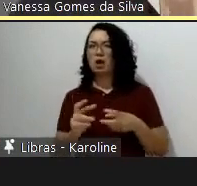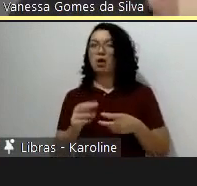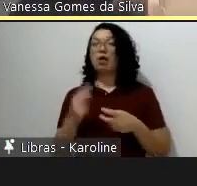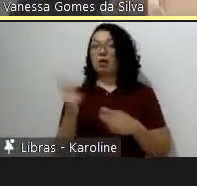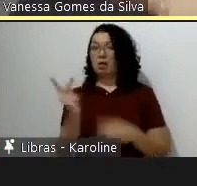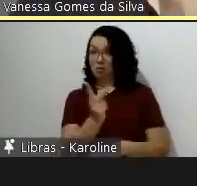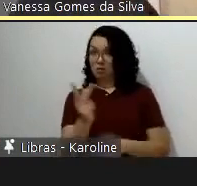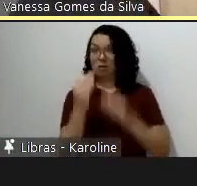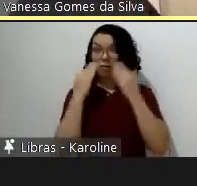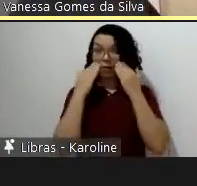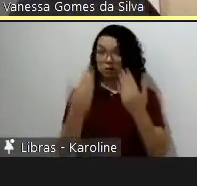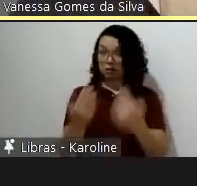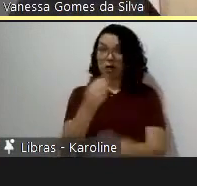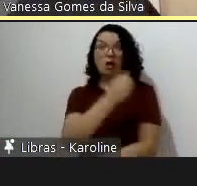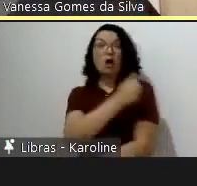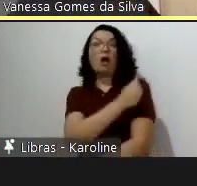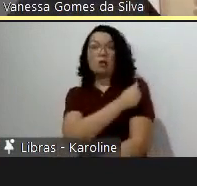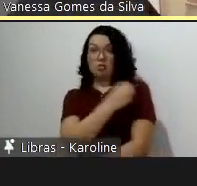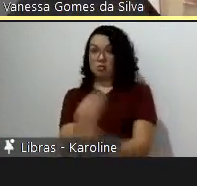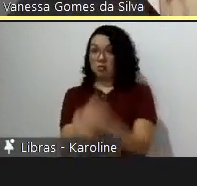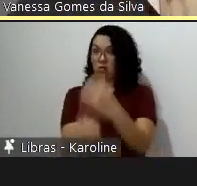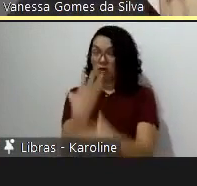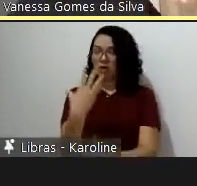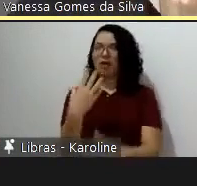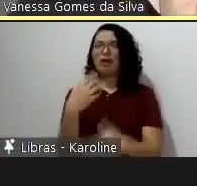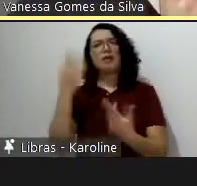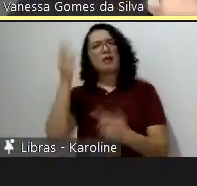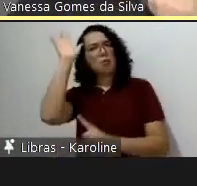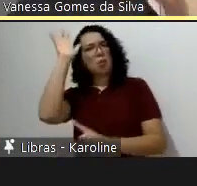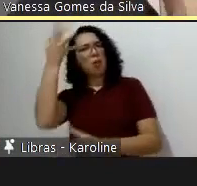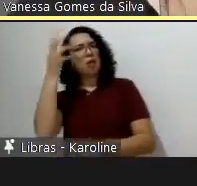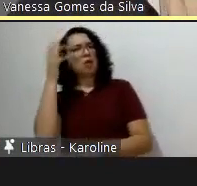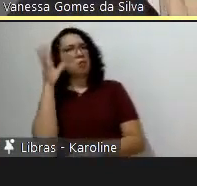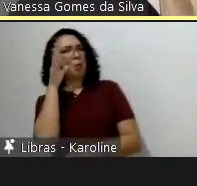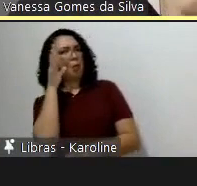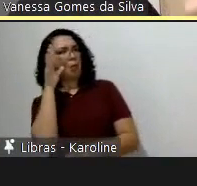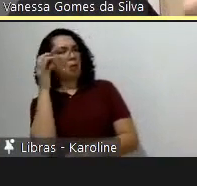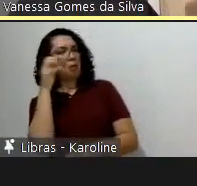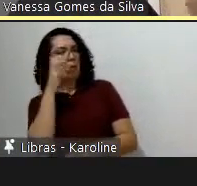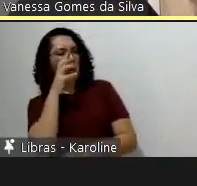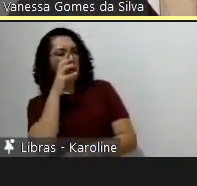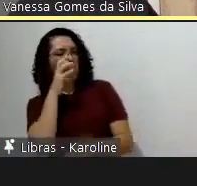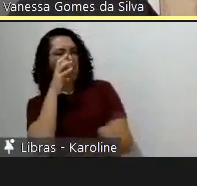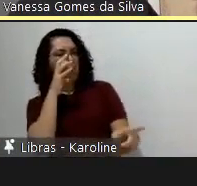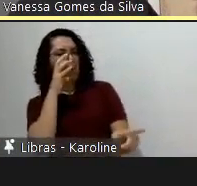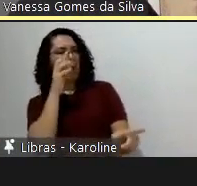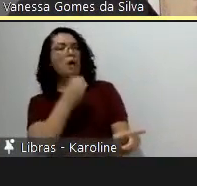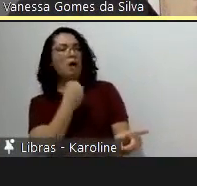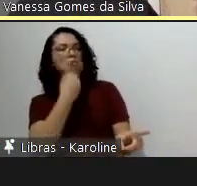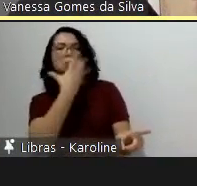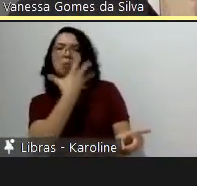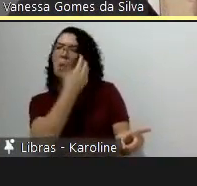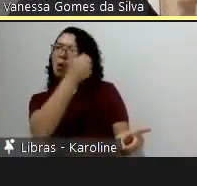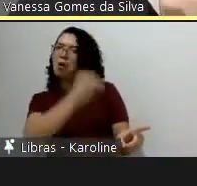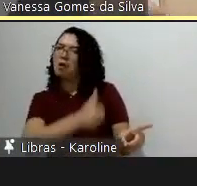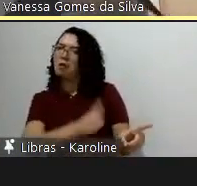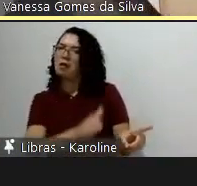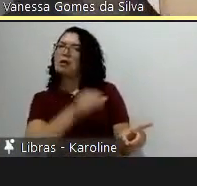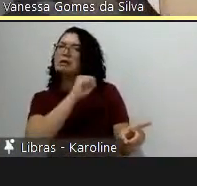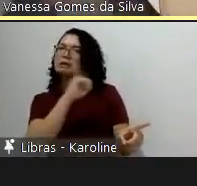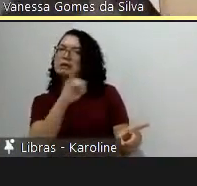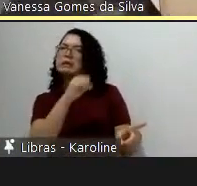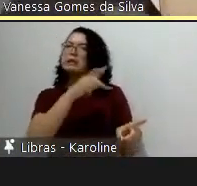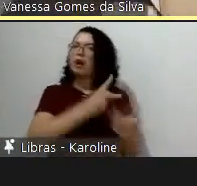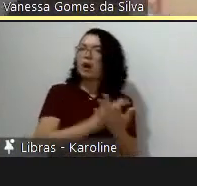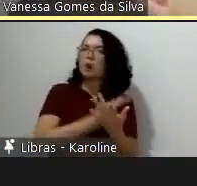apresentaram, e começaram a tirar as conclusões deles, olha, se eu colocar uma sala eu estou aumentando um terço do impacto se a escola for pequena, se for uma